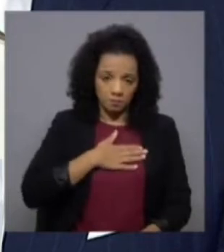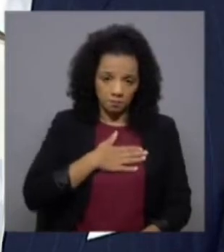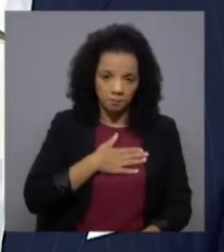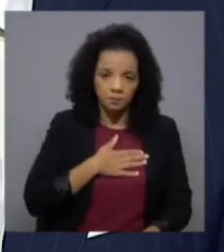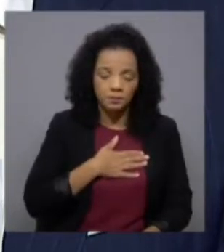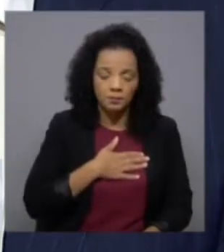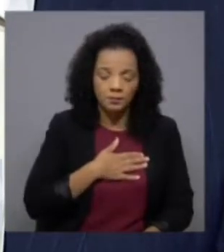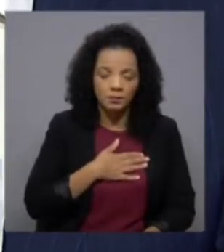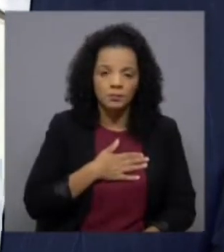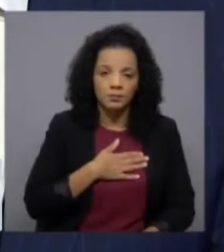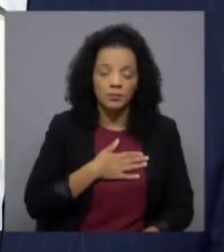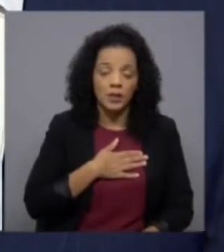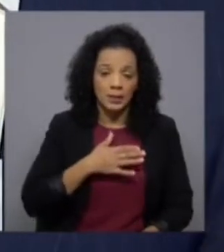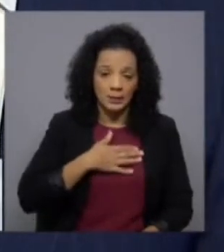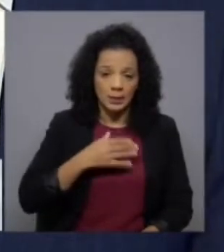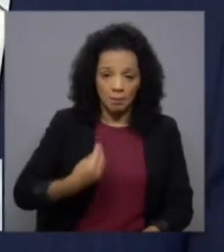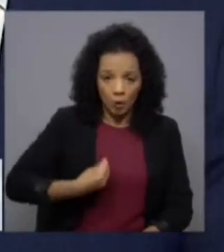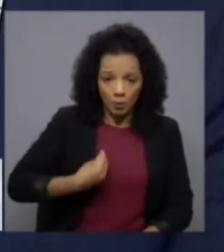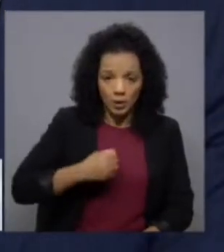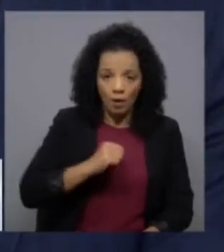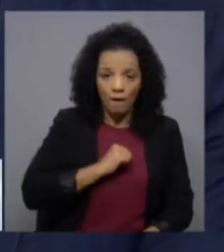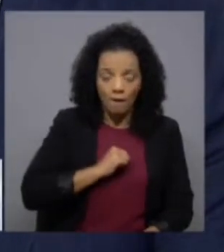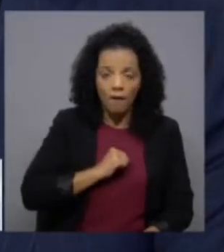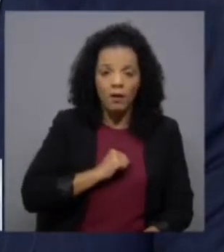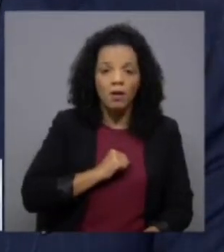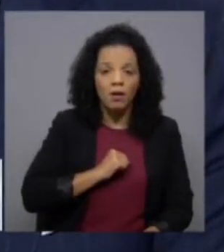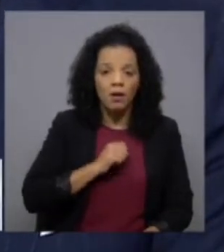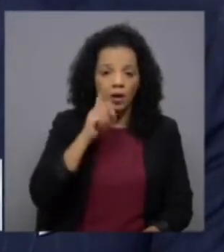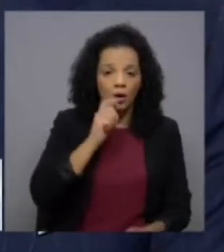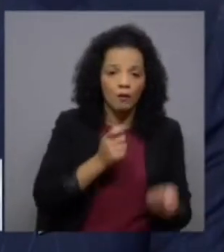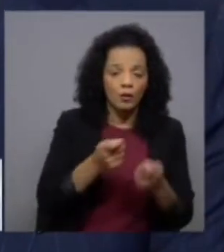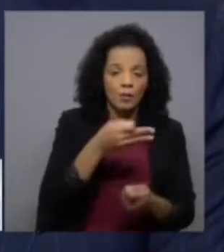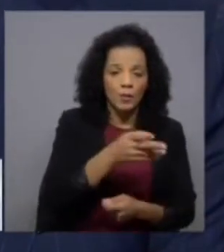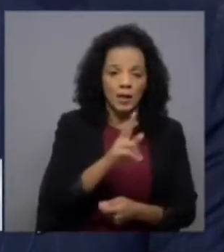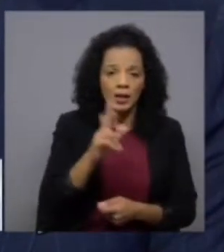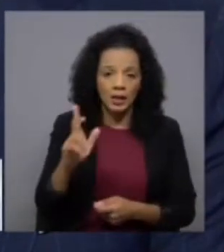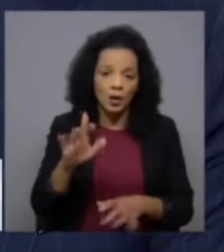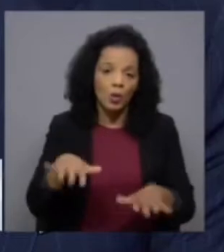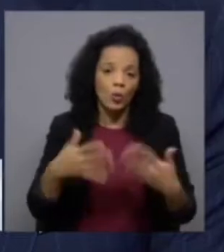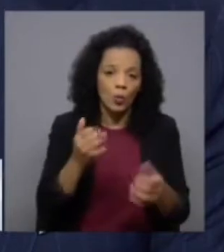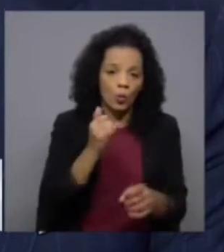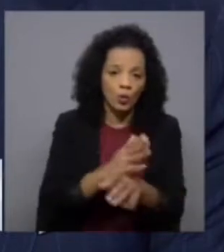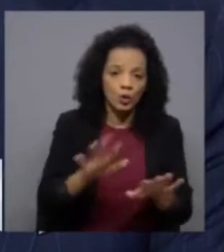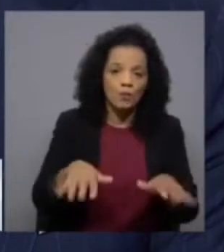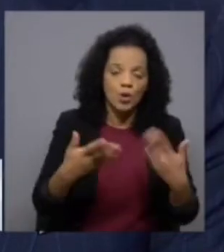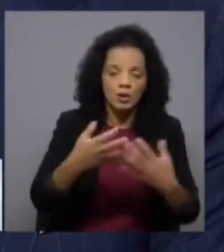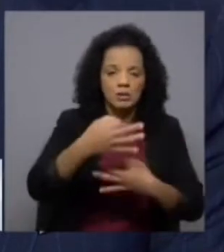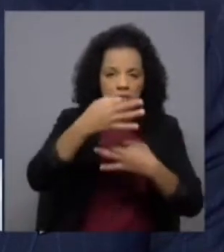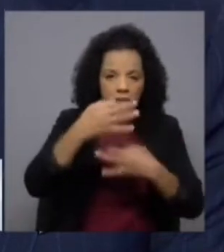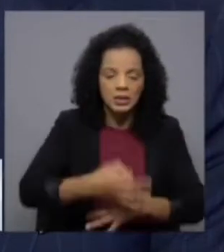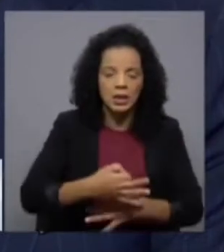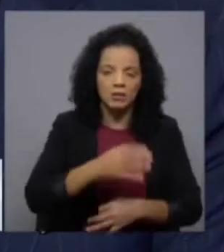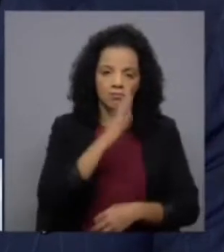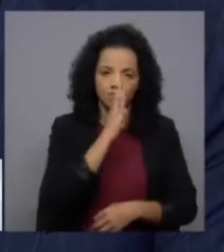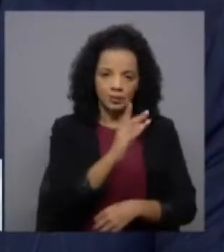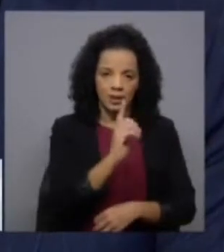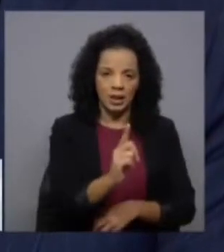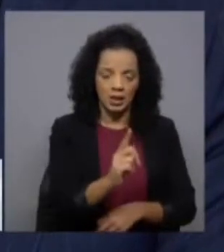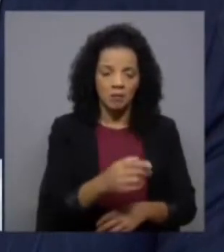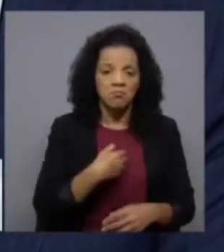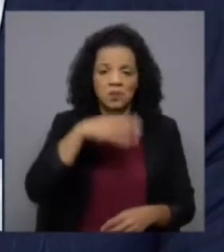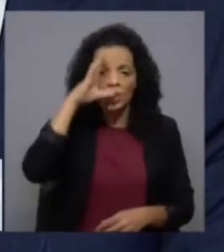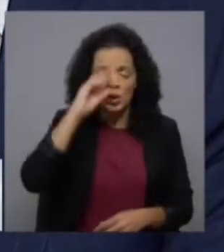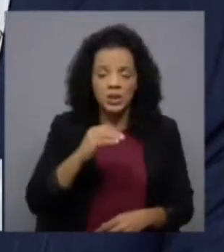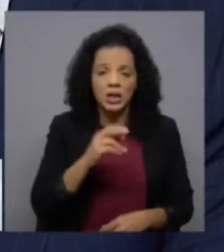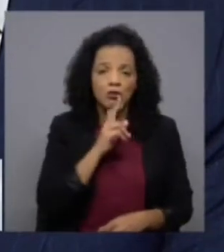sinceramente a preocupação que eu tenho na governação seja o PRR seja outra governação qualquer é que ela seja séria seja correta portanto não sei não sei